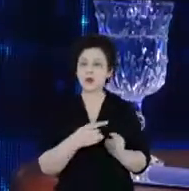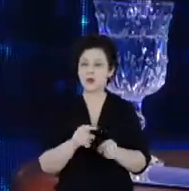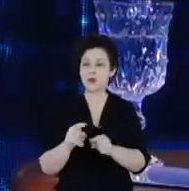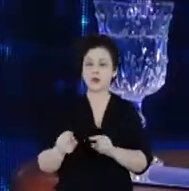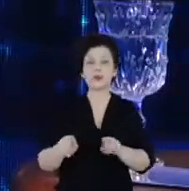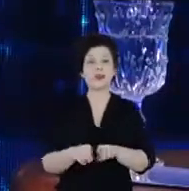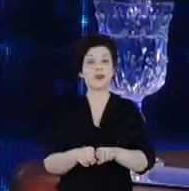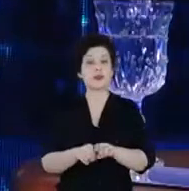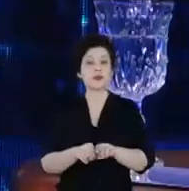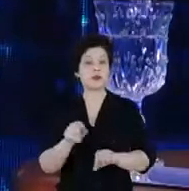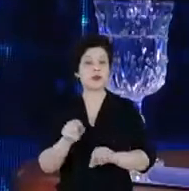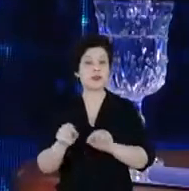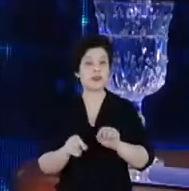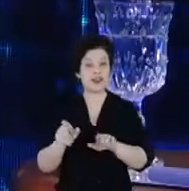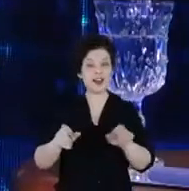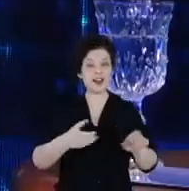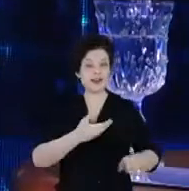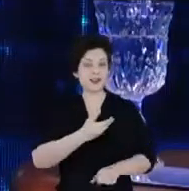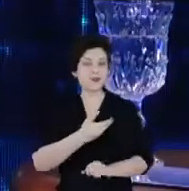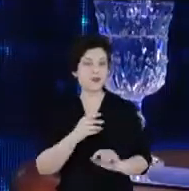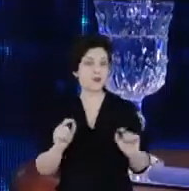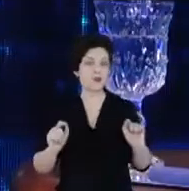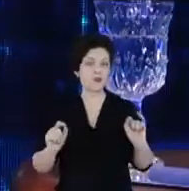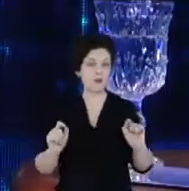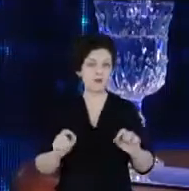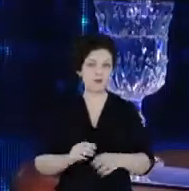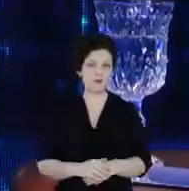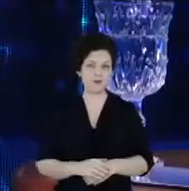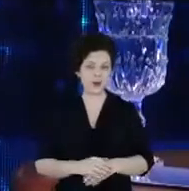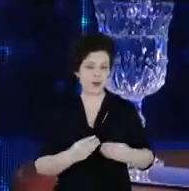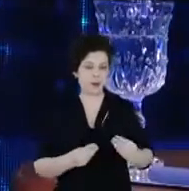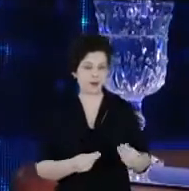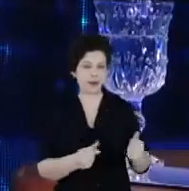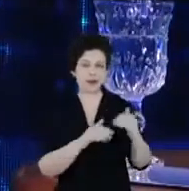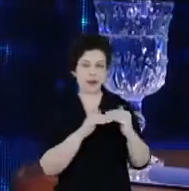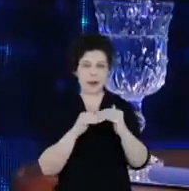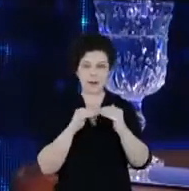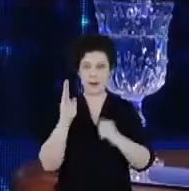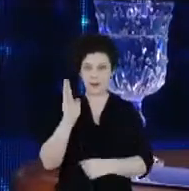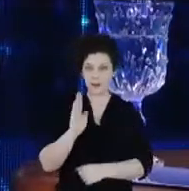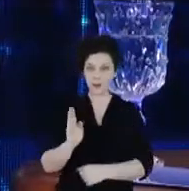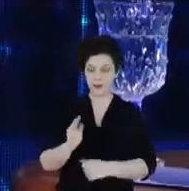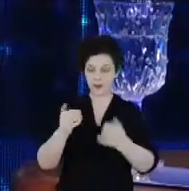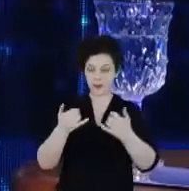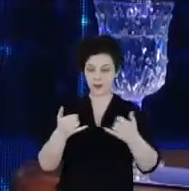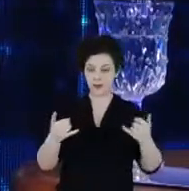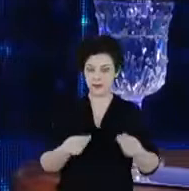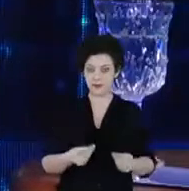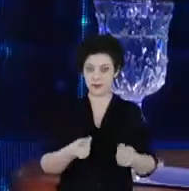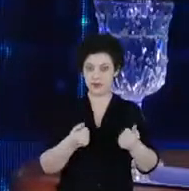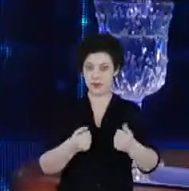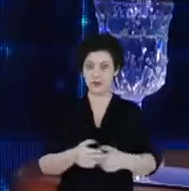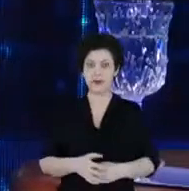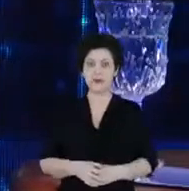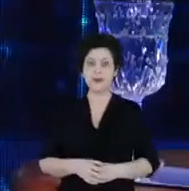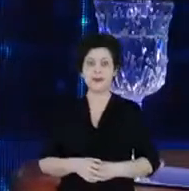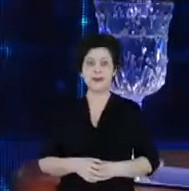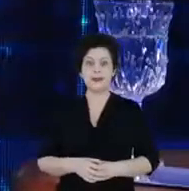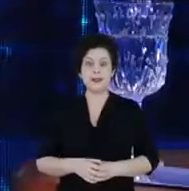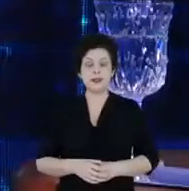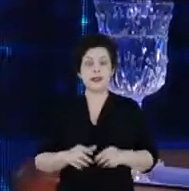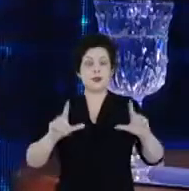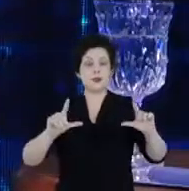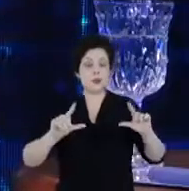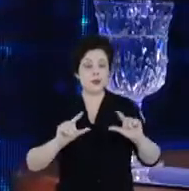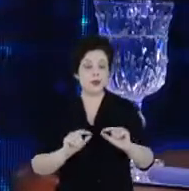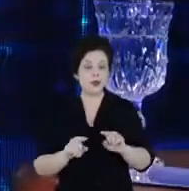os colegas, são aprimoramento dos padrões brasileiros de eficiência energética, a redução da